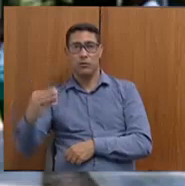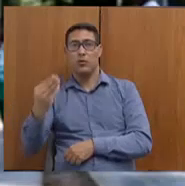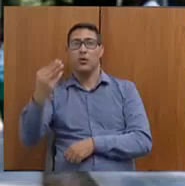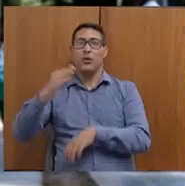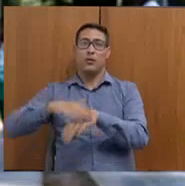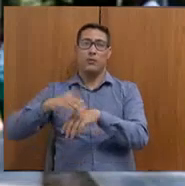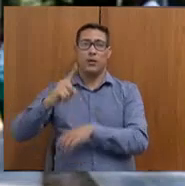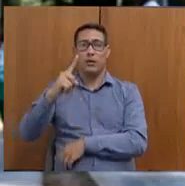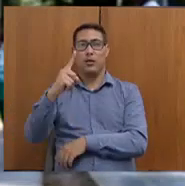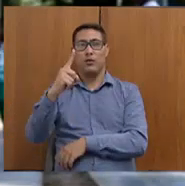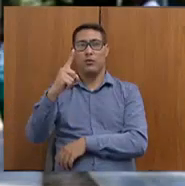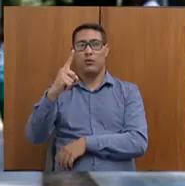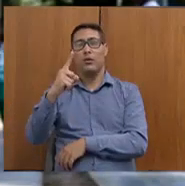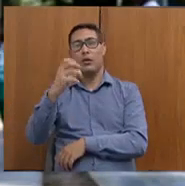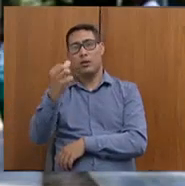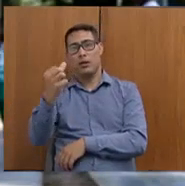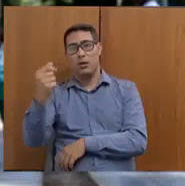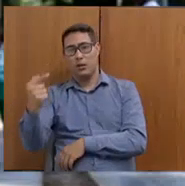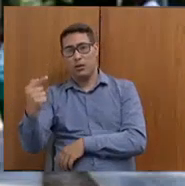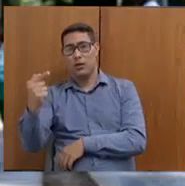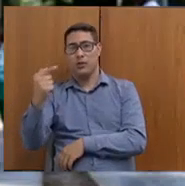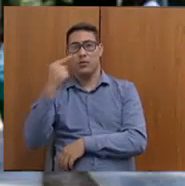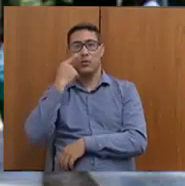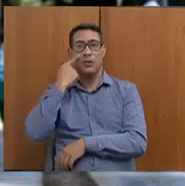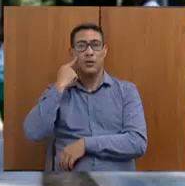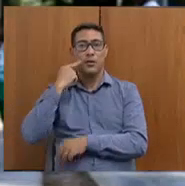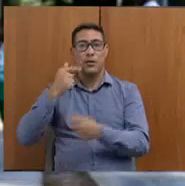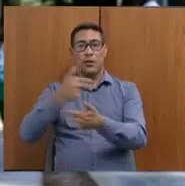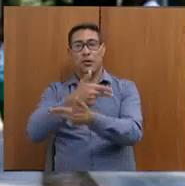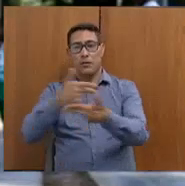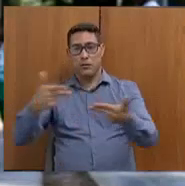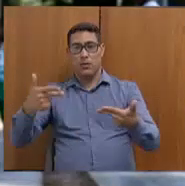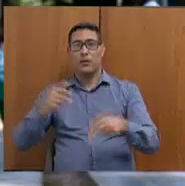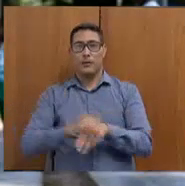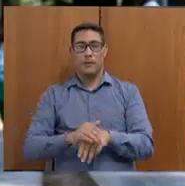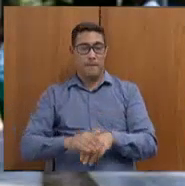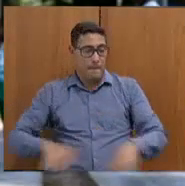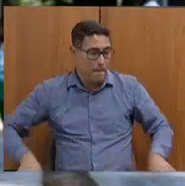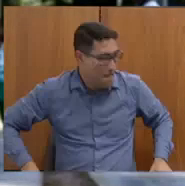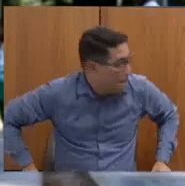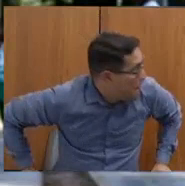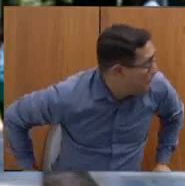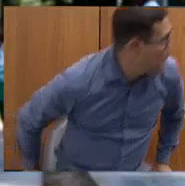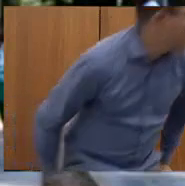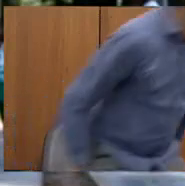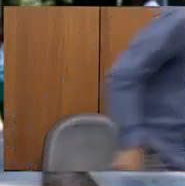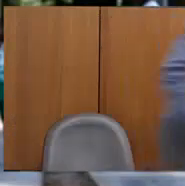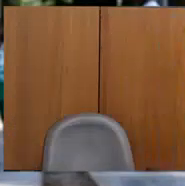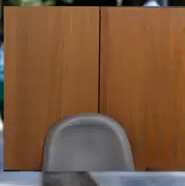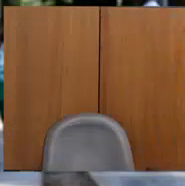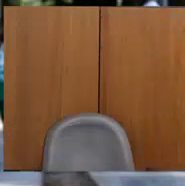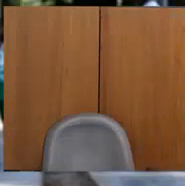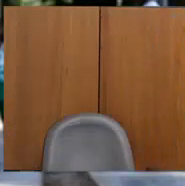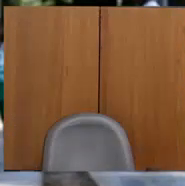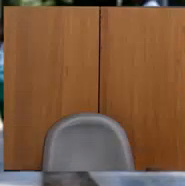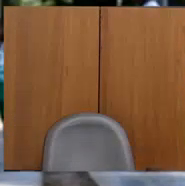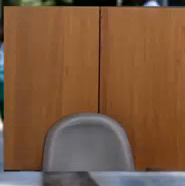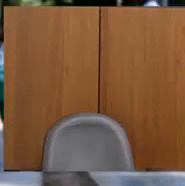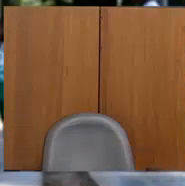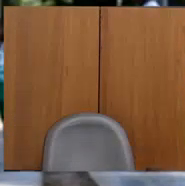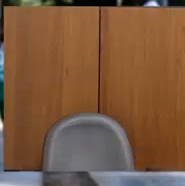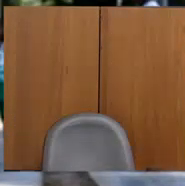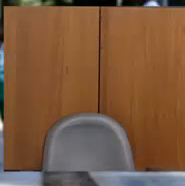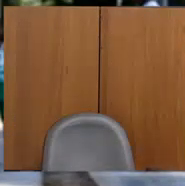167 projetos em 35 municípios. Nós temos certeza que, em 2023, nós vamos bater outro